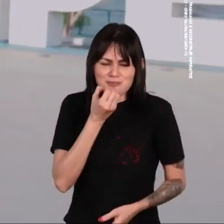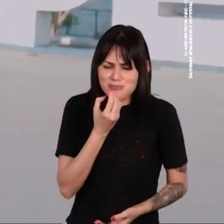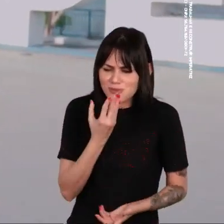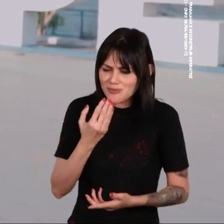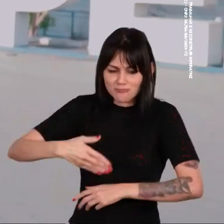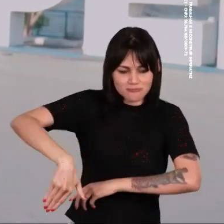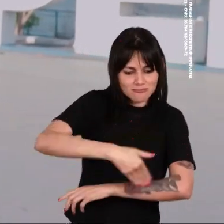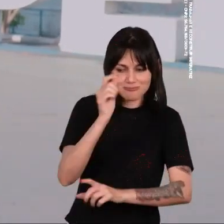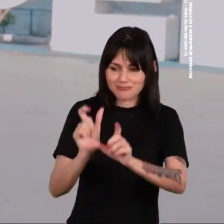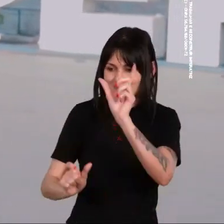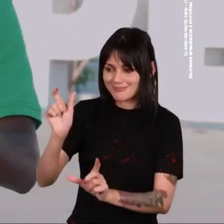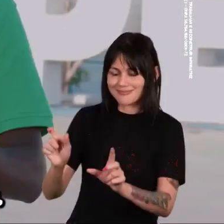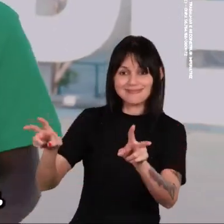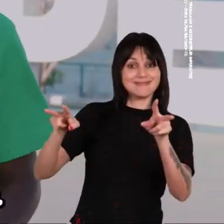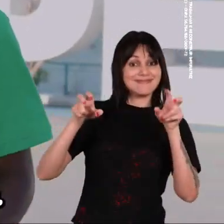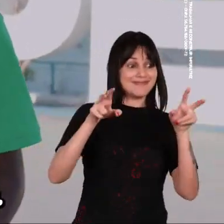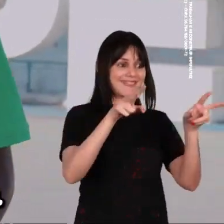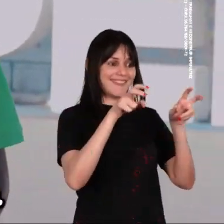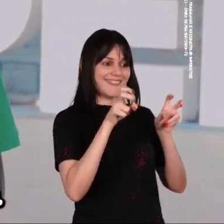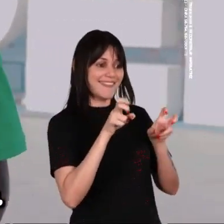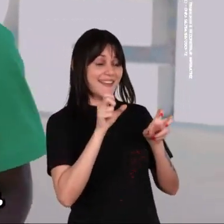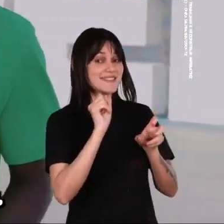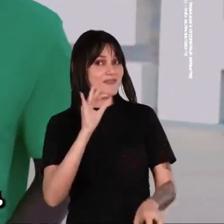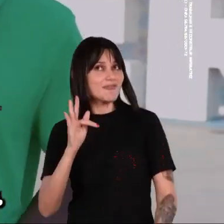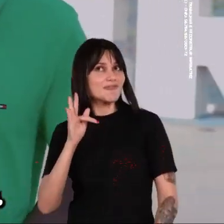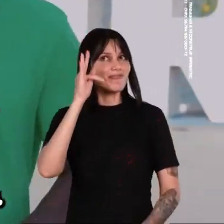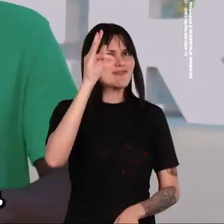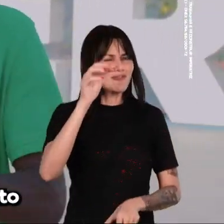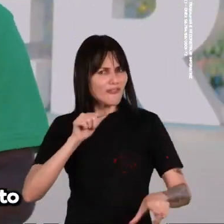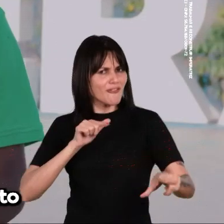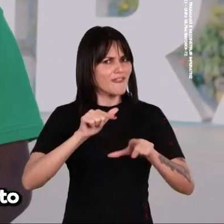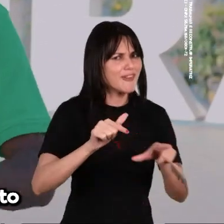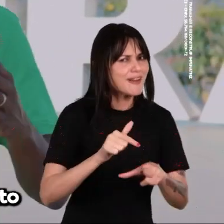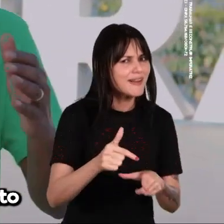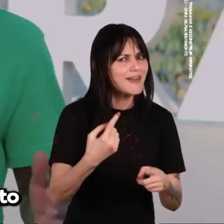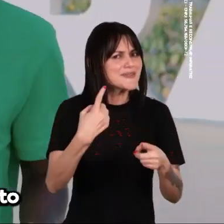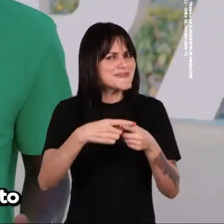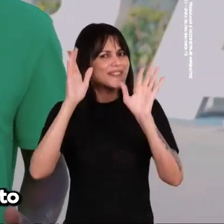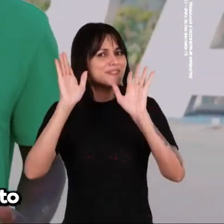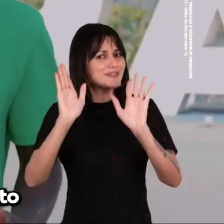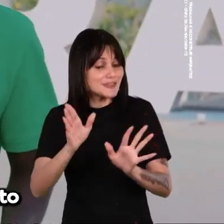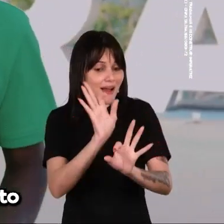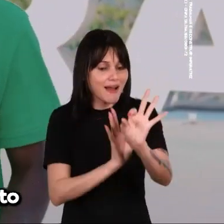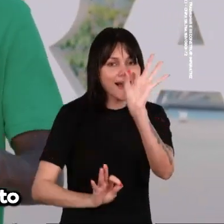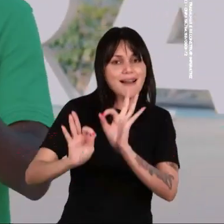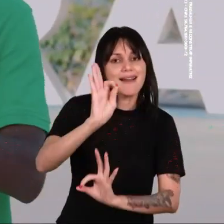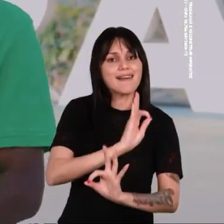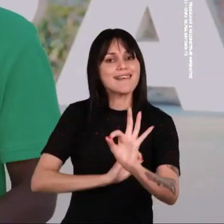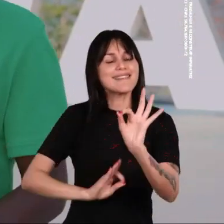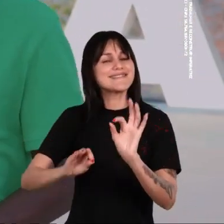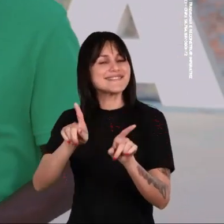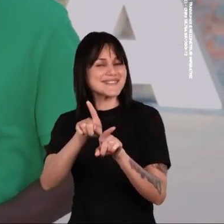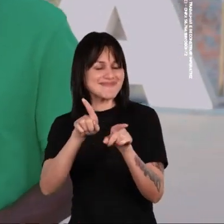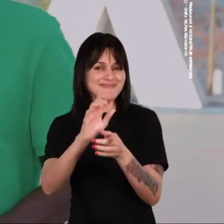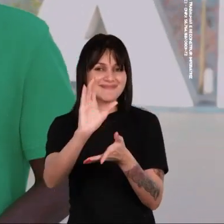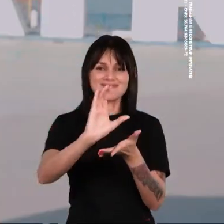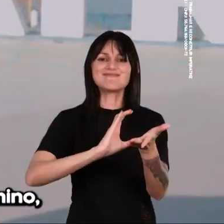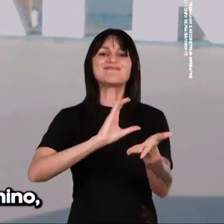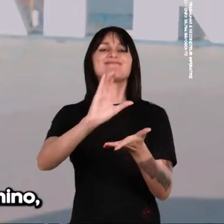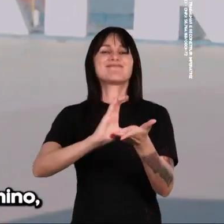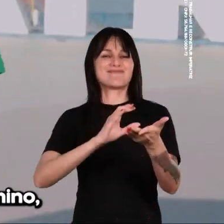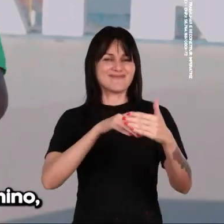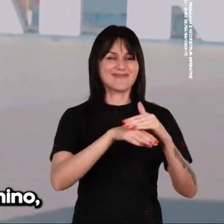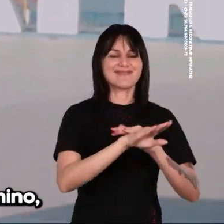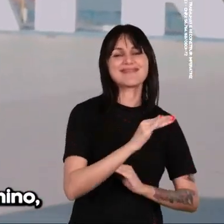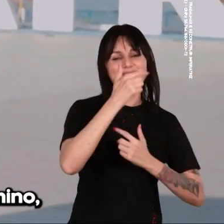ruas e nas pessoas. Quando eu digo que vou fazer, é porque já tenho o planejamento e a garantia dos recursos.